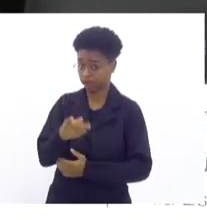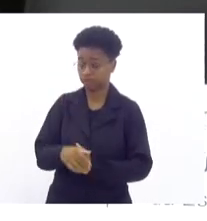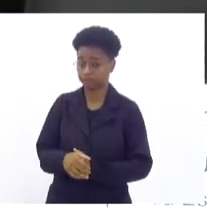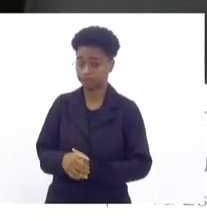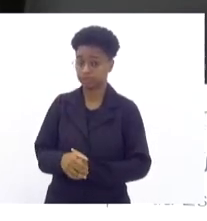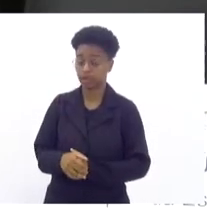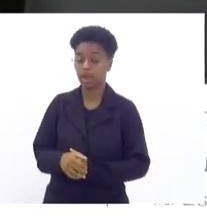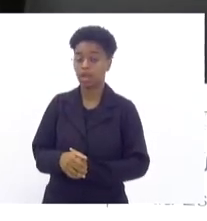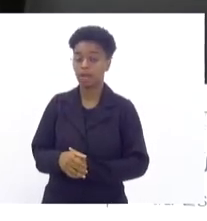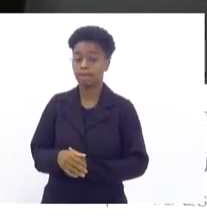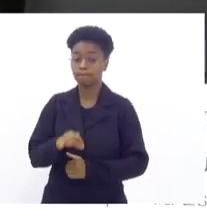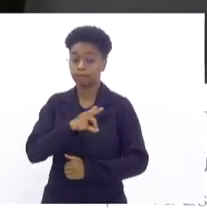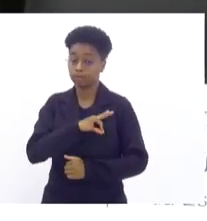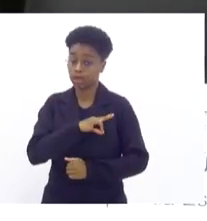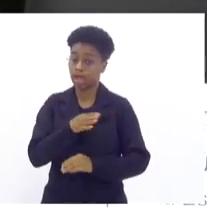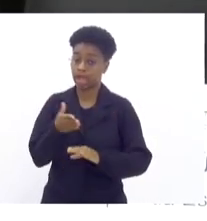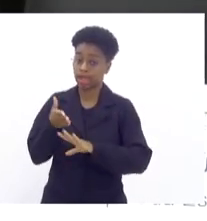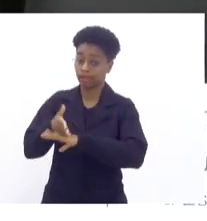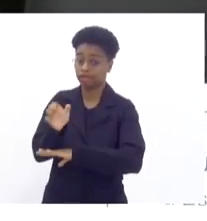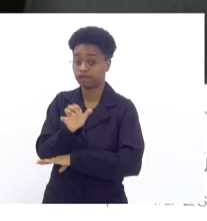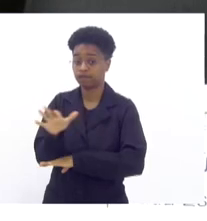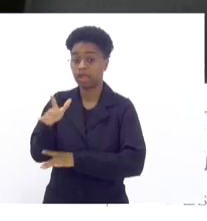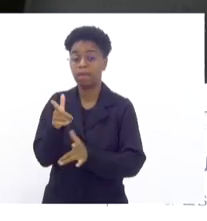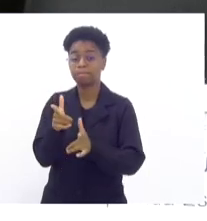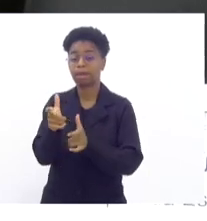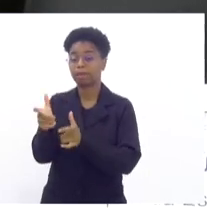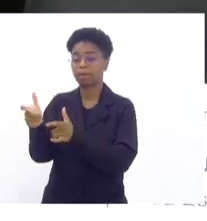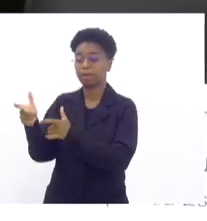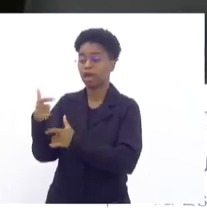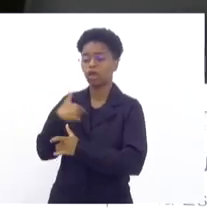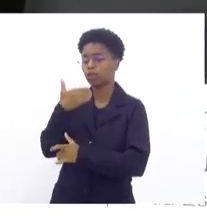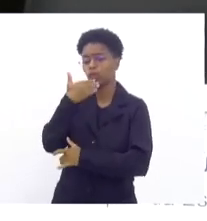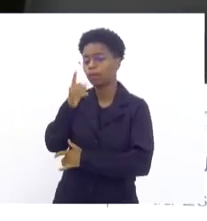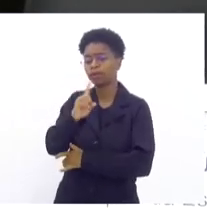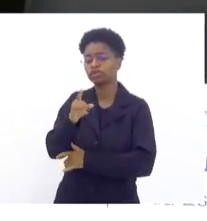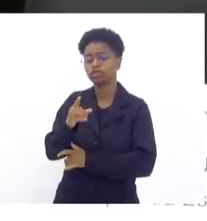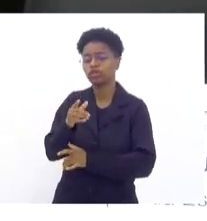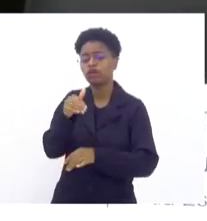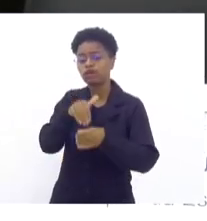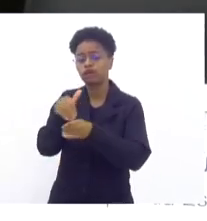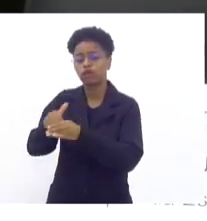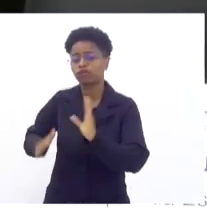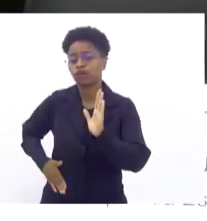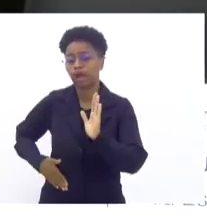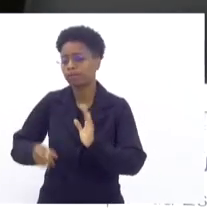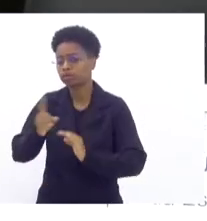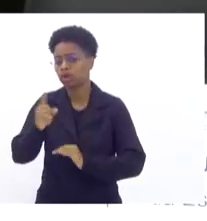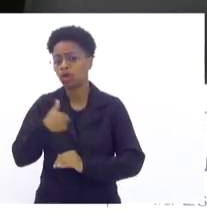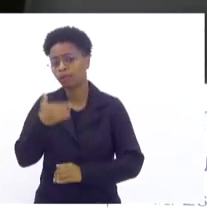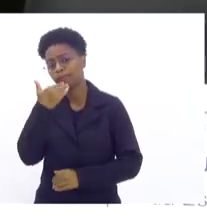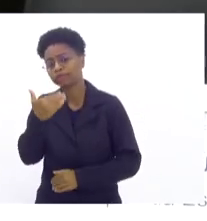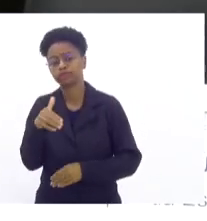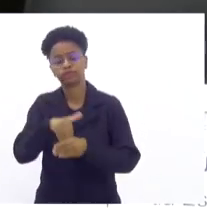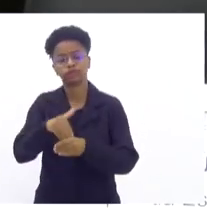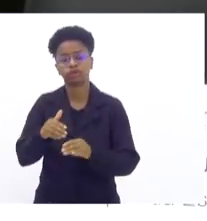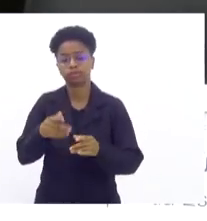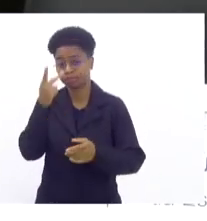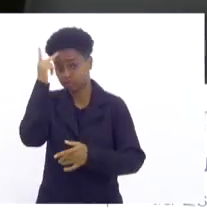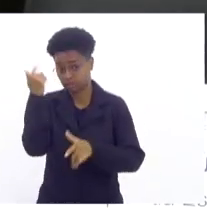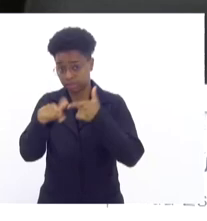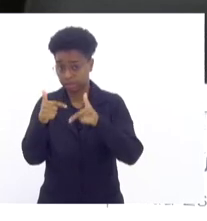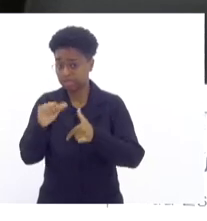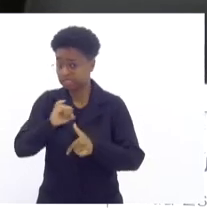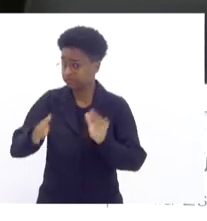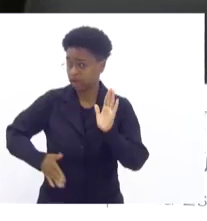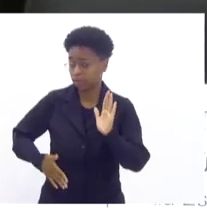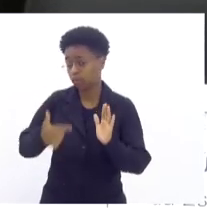polícia entra na comunidade para matar. Eu não vou lá para pedir voto de vagabunda, não, eu entro na comunidade para pedir voto do trabalhador. Vagabunda, eu não quero que vote em mim.